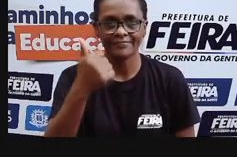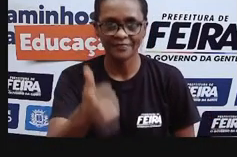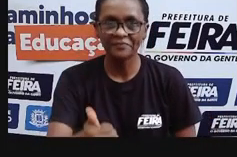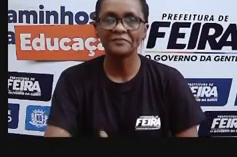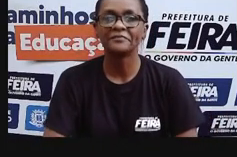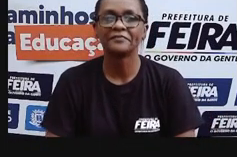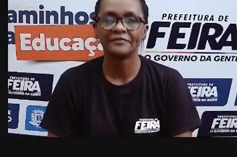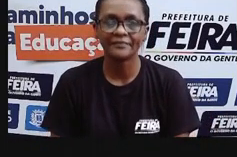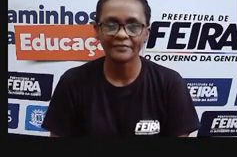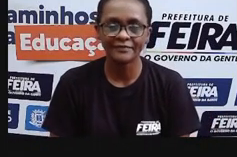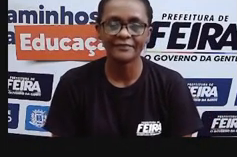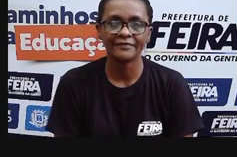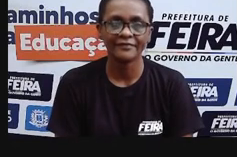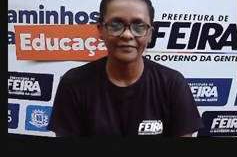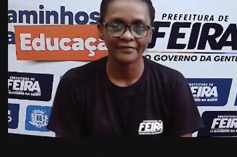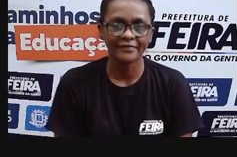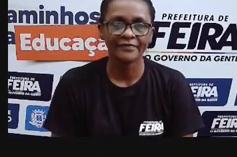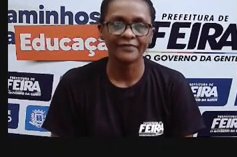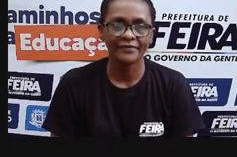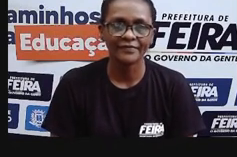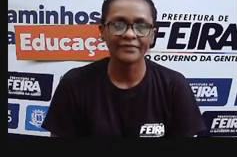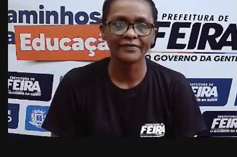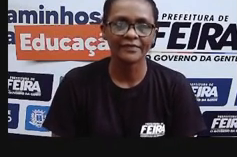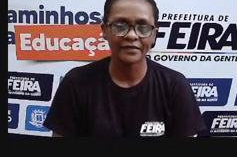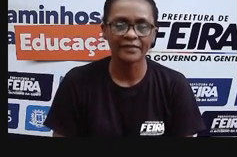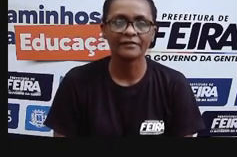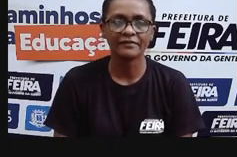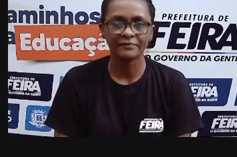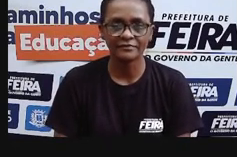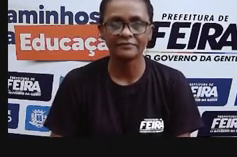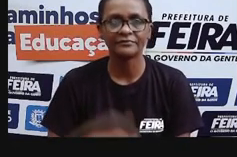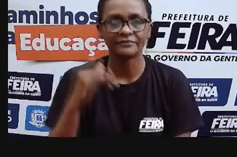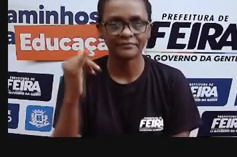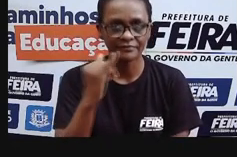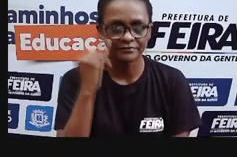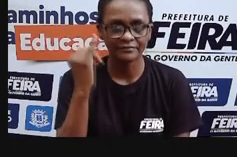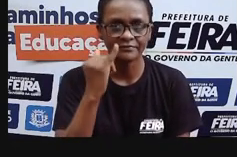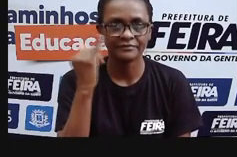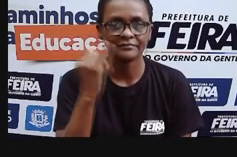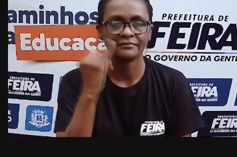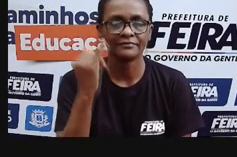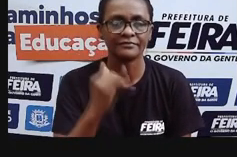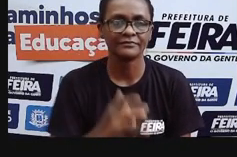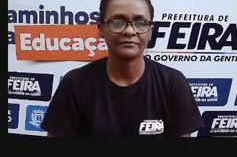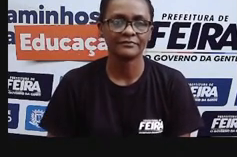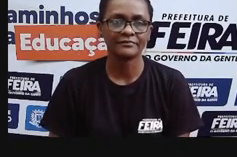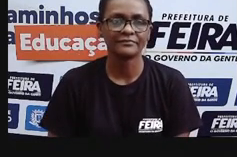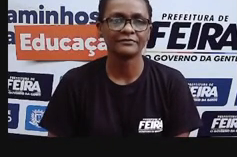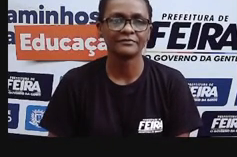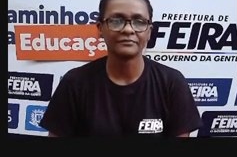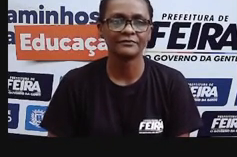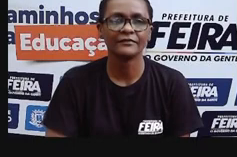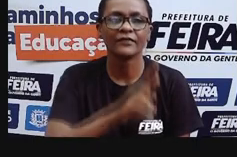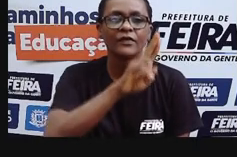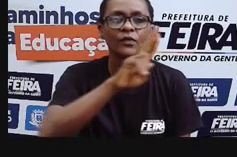substância, né? Que a gente vai chamar de